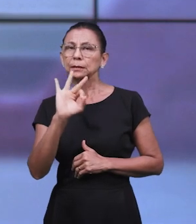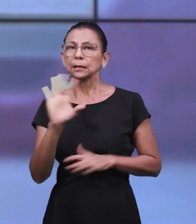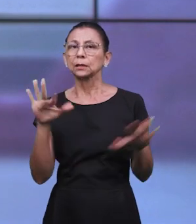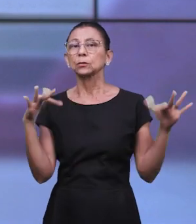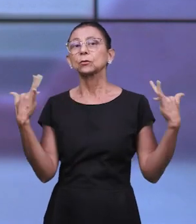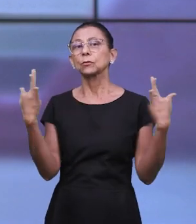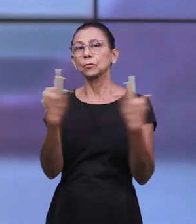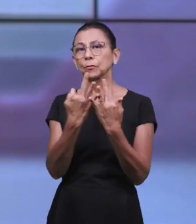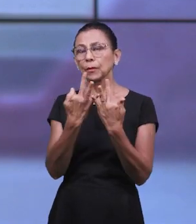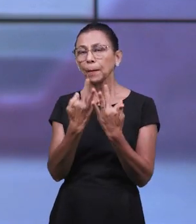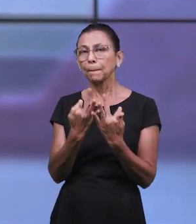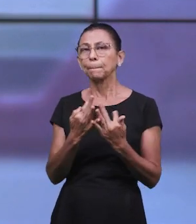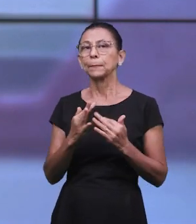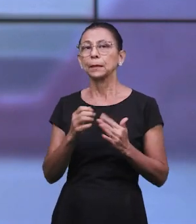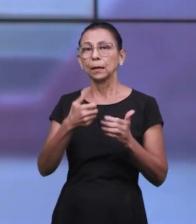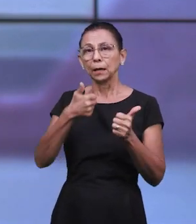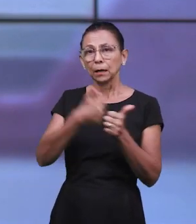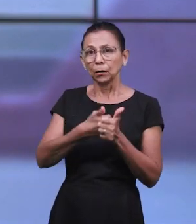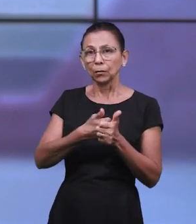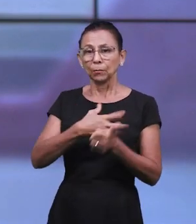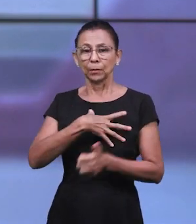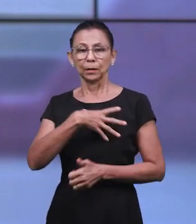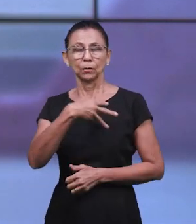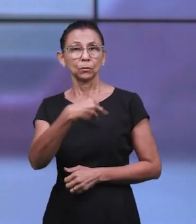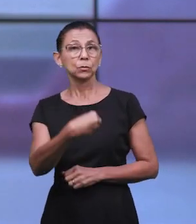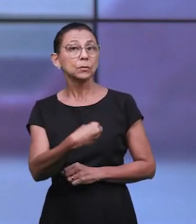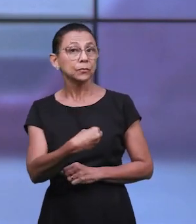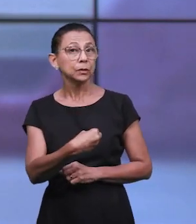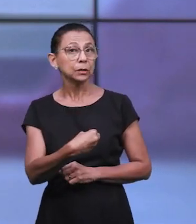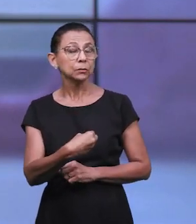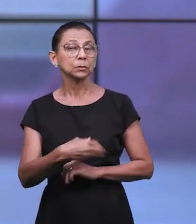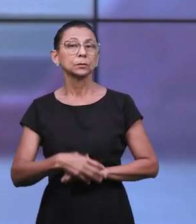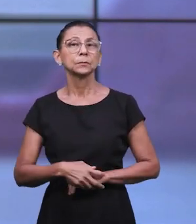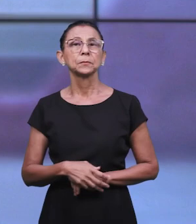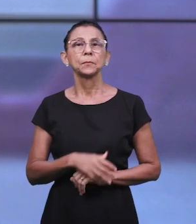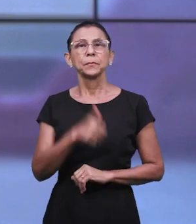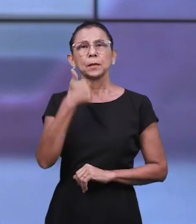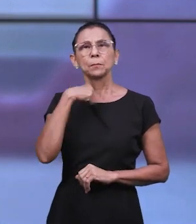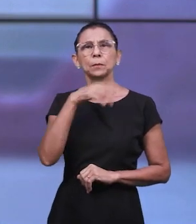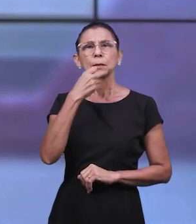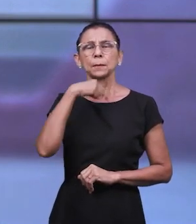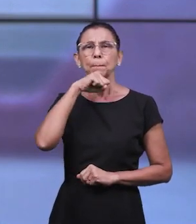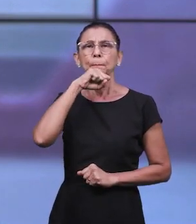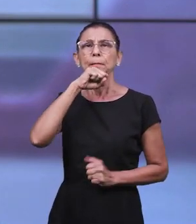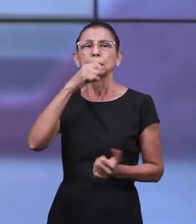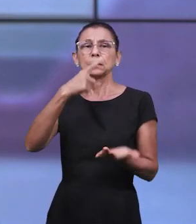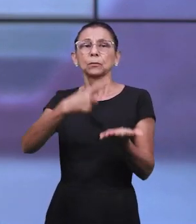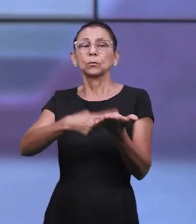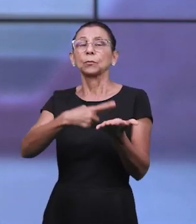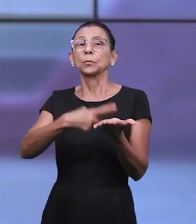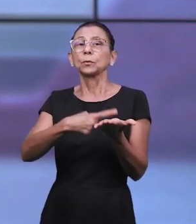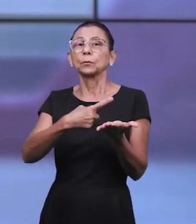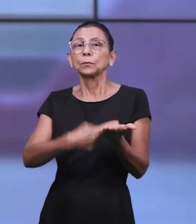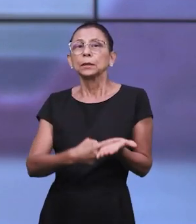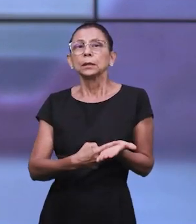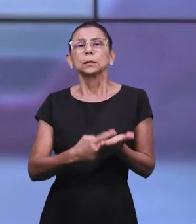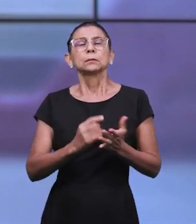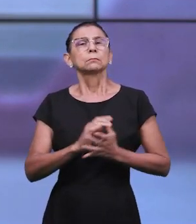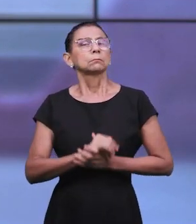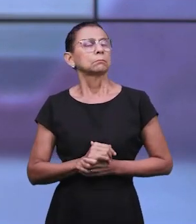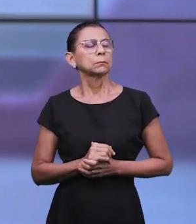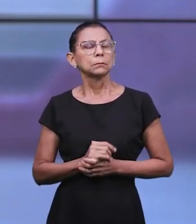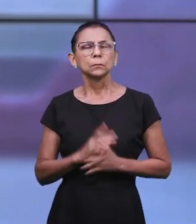das famílias se empenham na educação dos filhos. Dos pais considerados comprometidos, reúne aqueles que